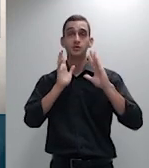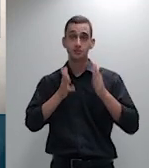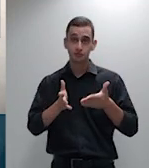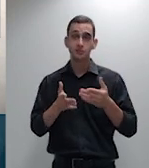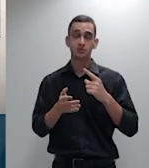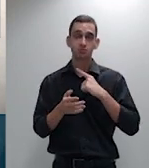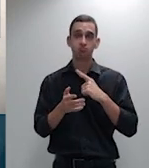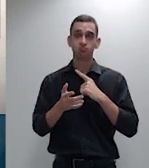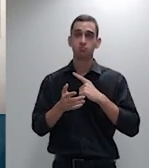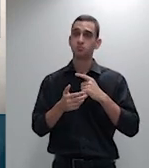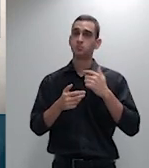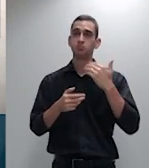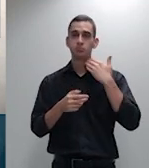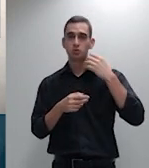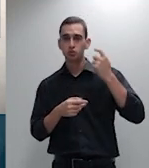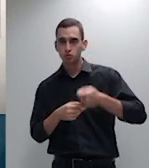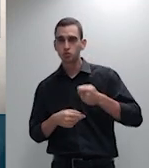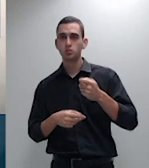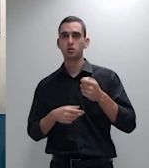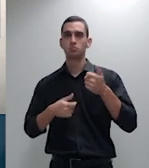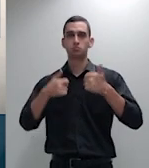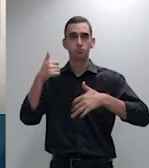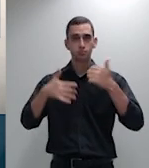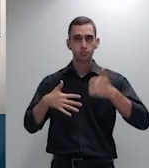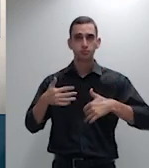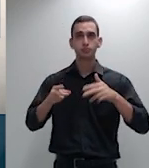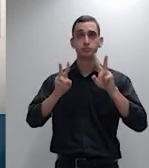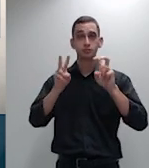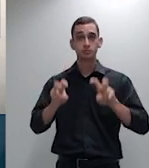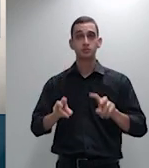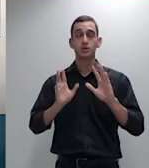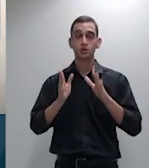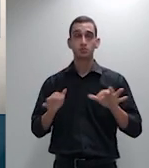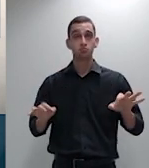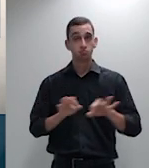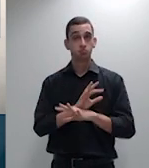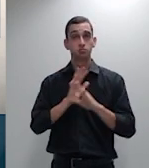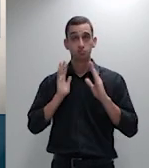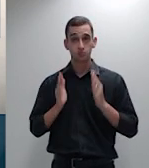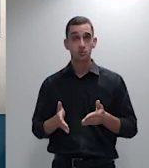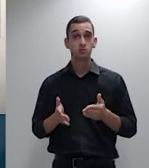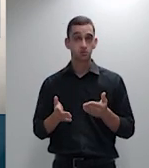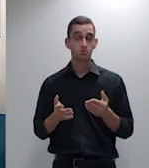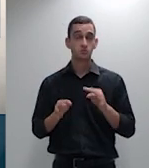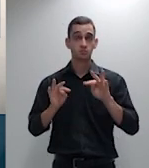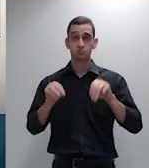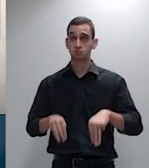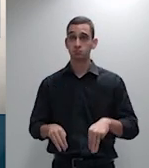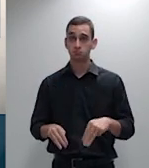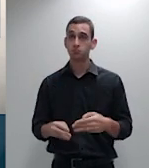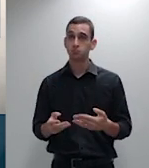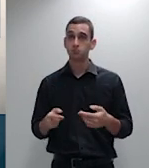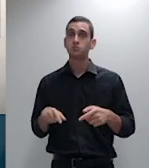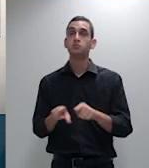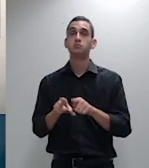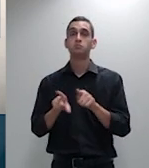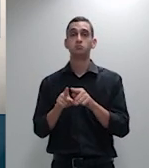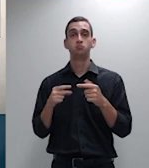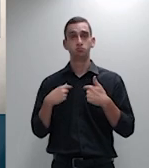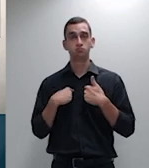com trânsito em julgado com trânsito em julgado envolvendo as mesmas partes ODL